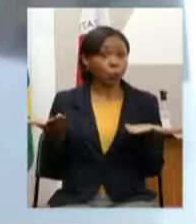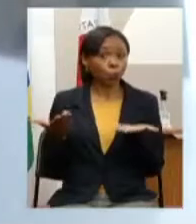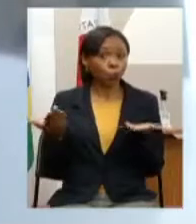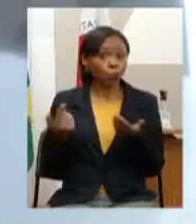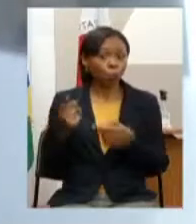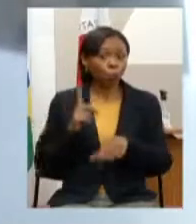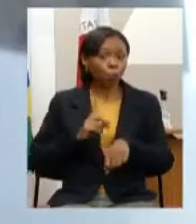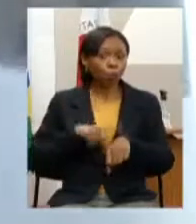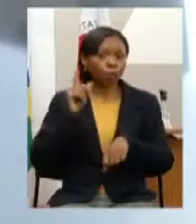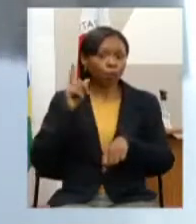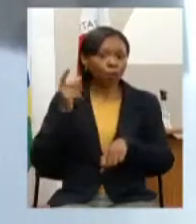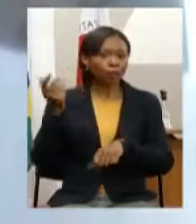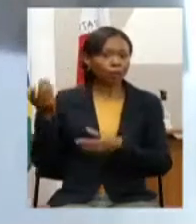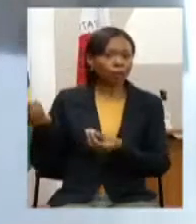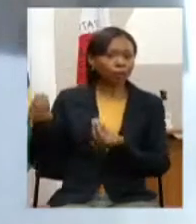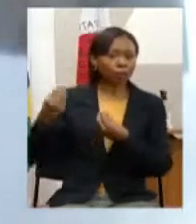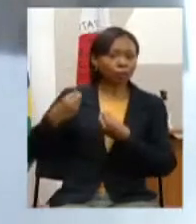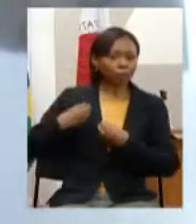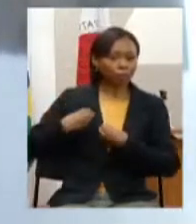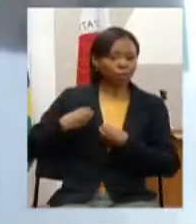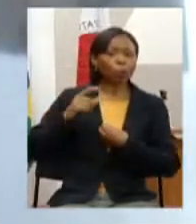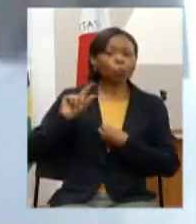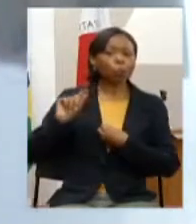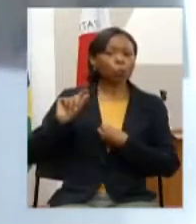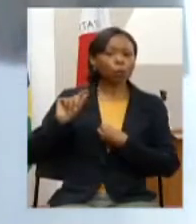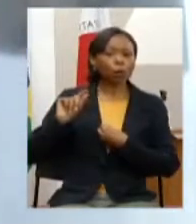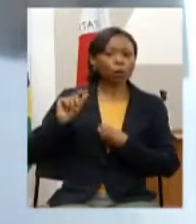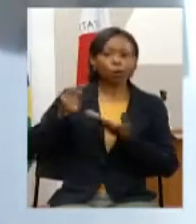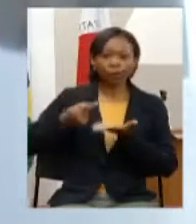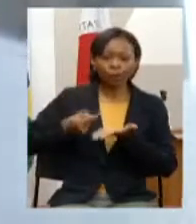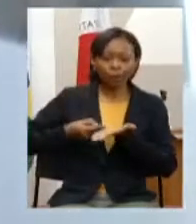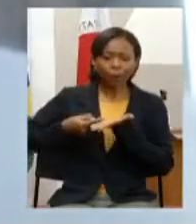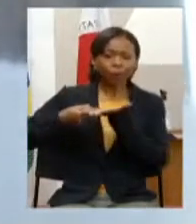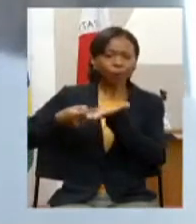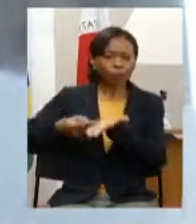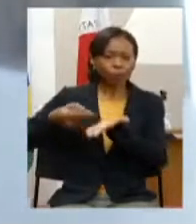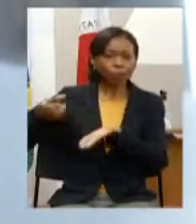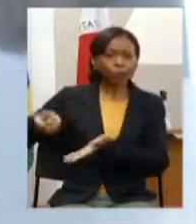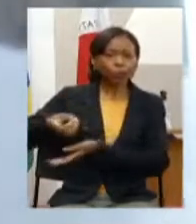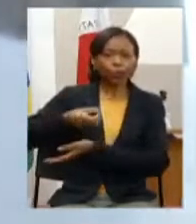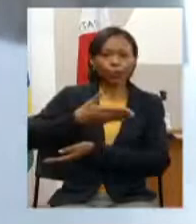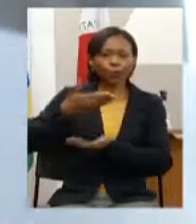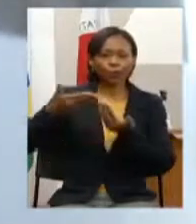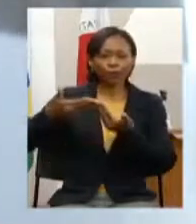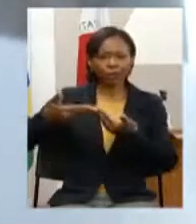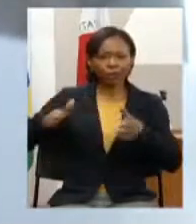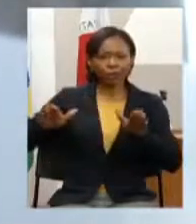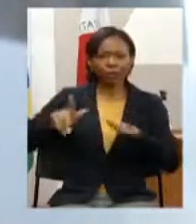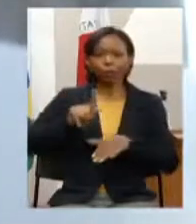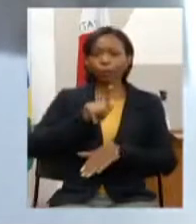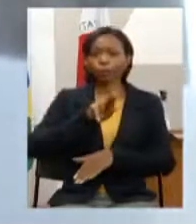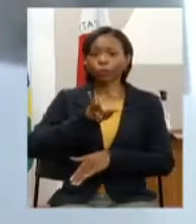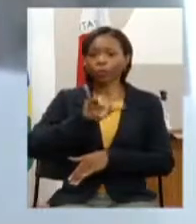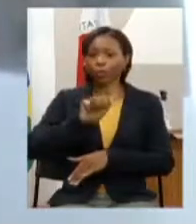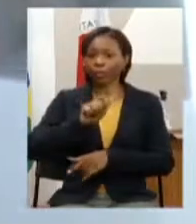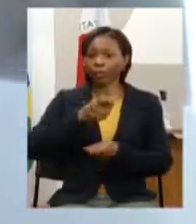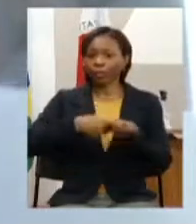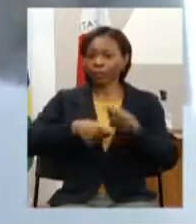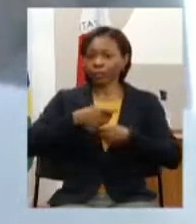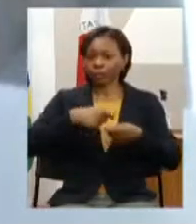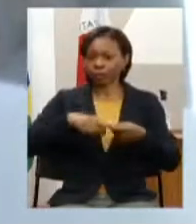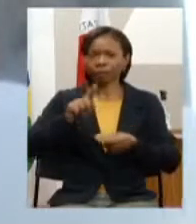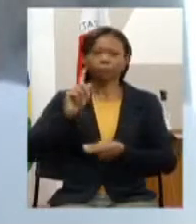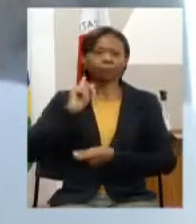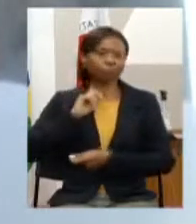receber lá na entidade um convite para o lançamento da nova edição do Guia de Negócios em Minas Gerais